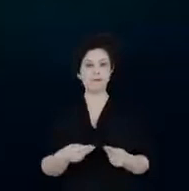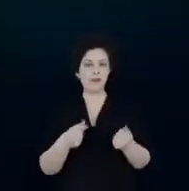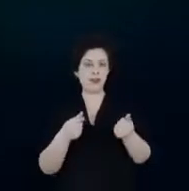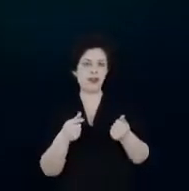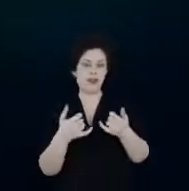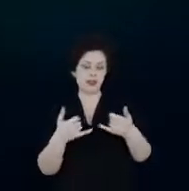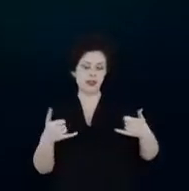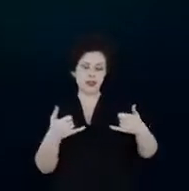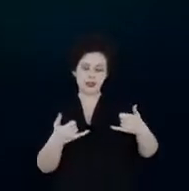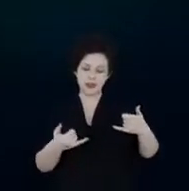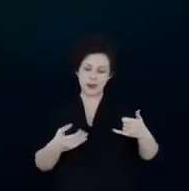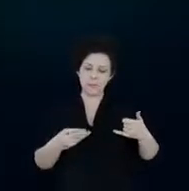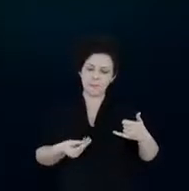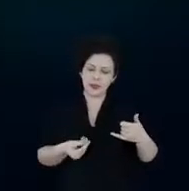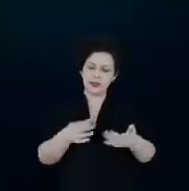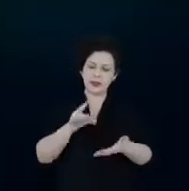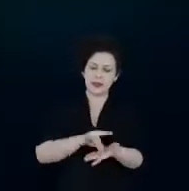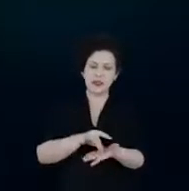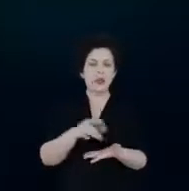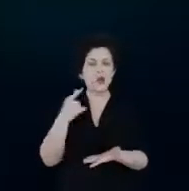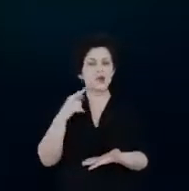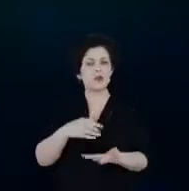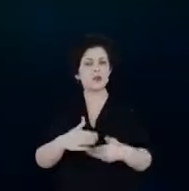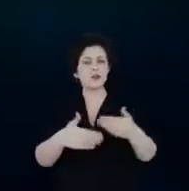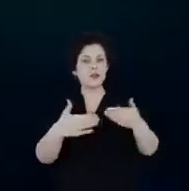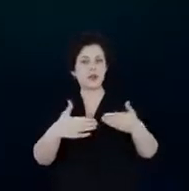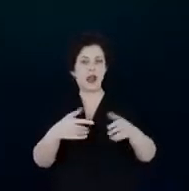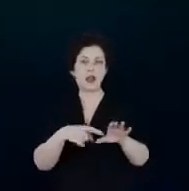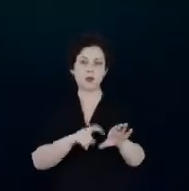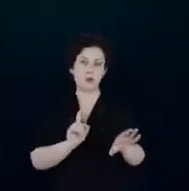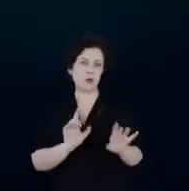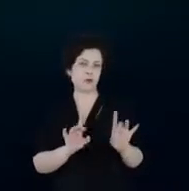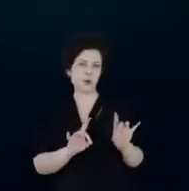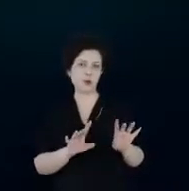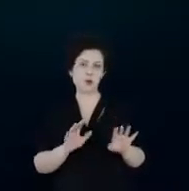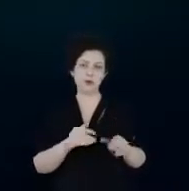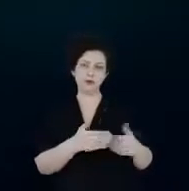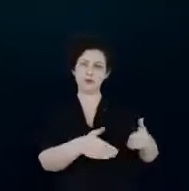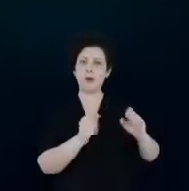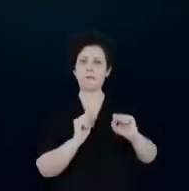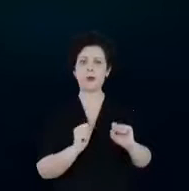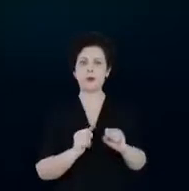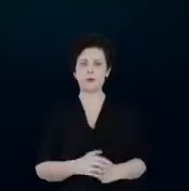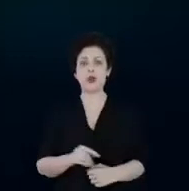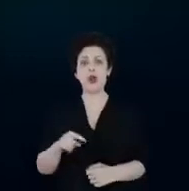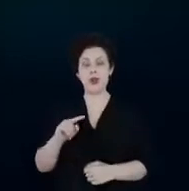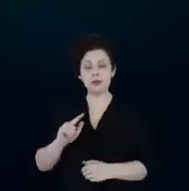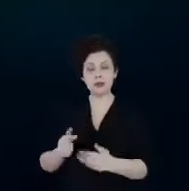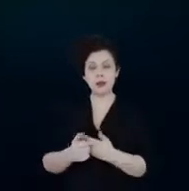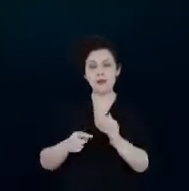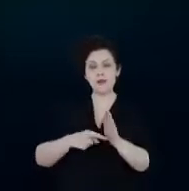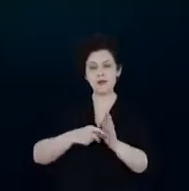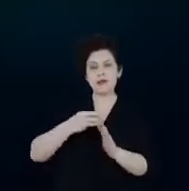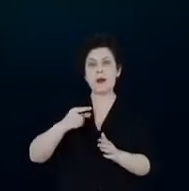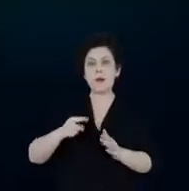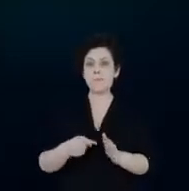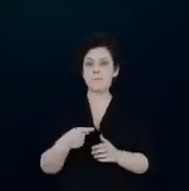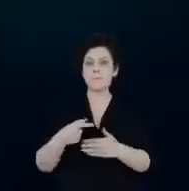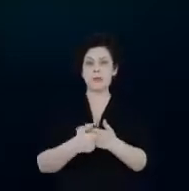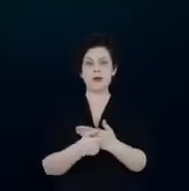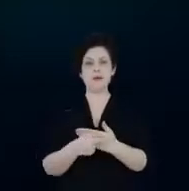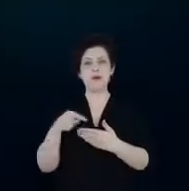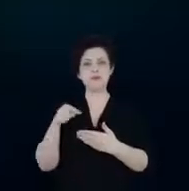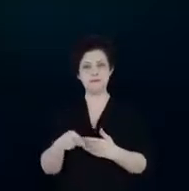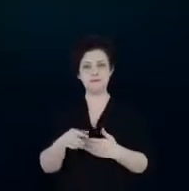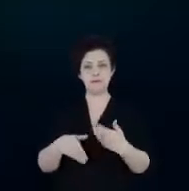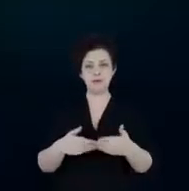pode se desenvolver de forma autônoma. Então, esse é um dos papéis que, costumo dizer, que talvez um dos mais